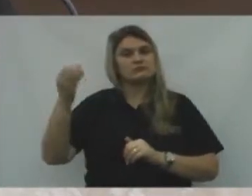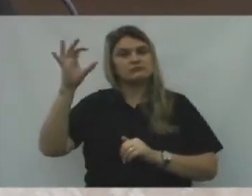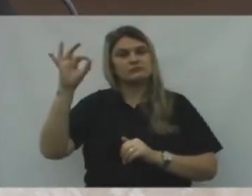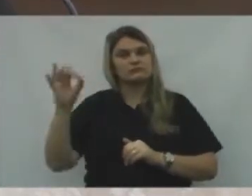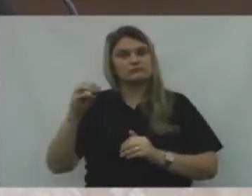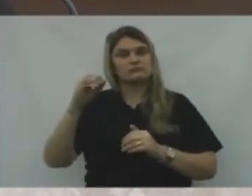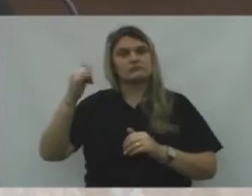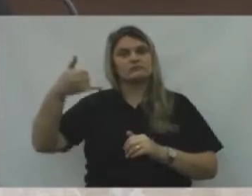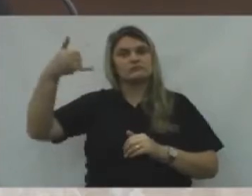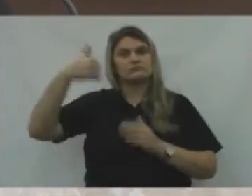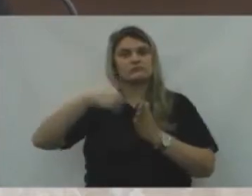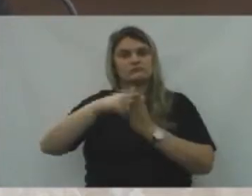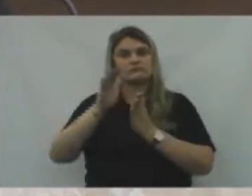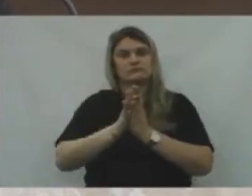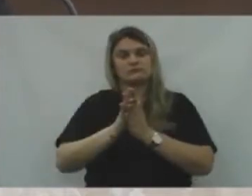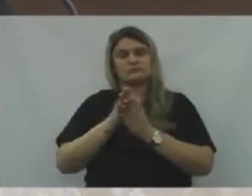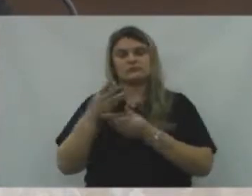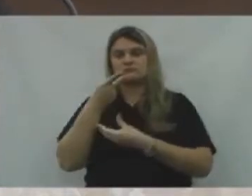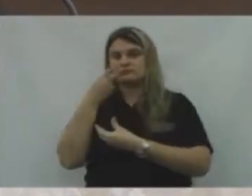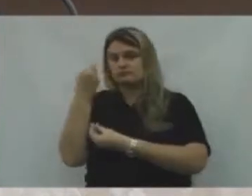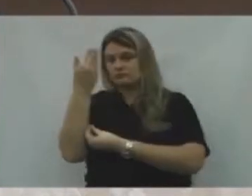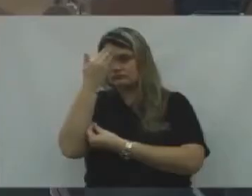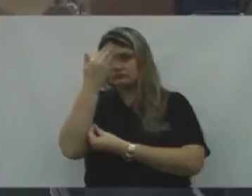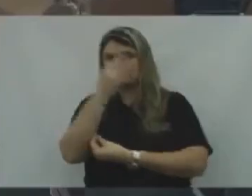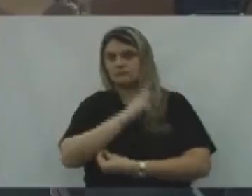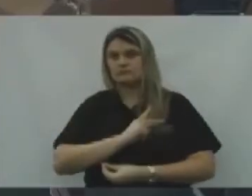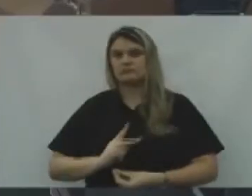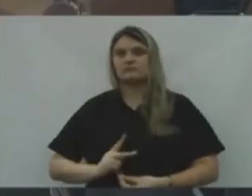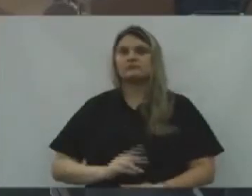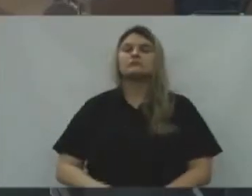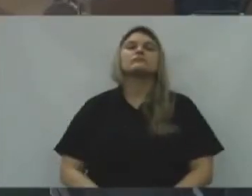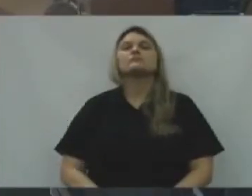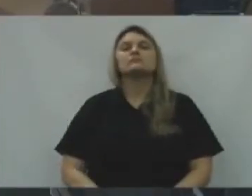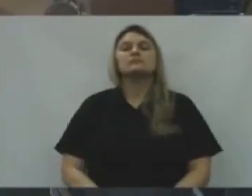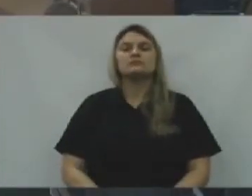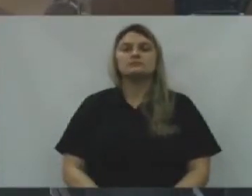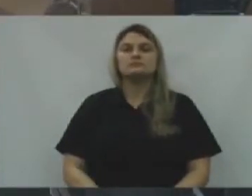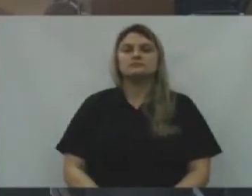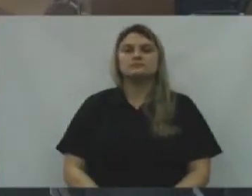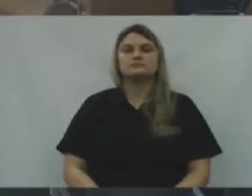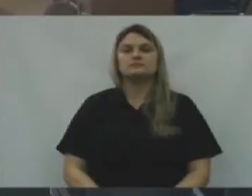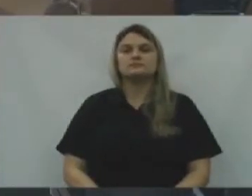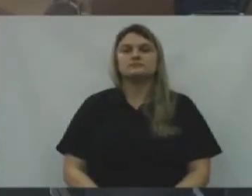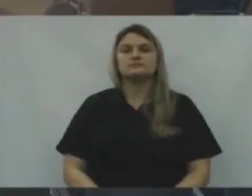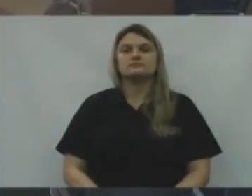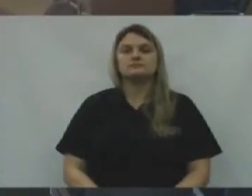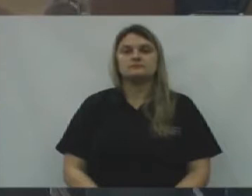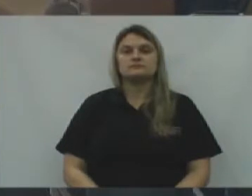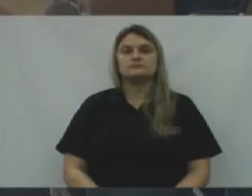juros e multas. Seria isso, Sr. Presidente. A palavra continua Livre ainda.